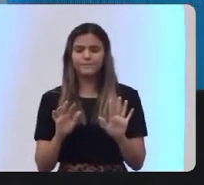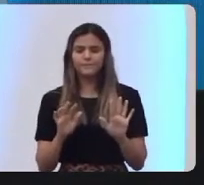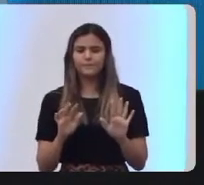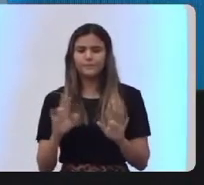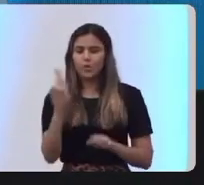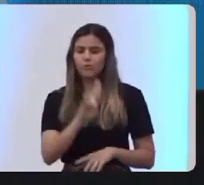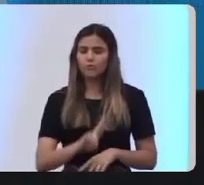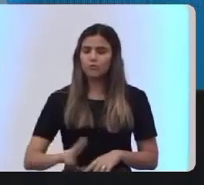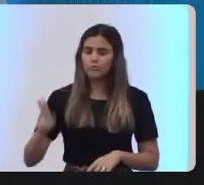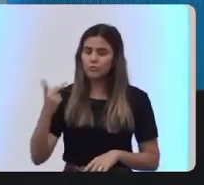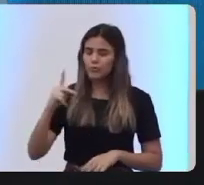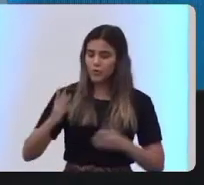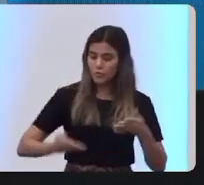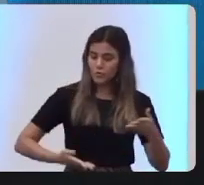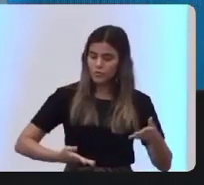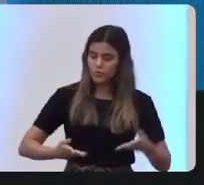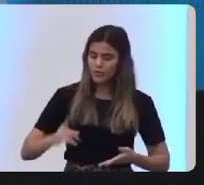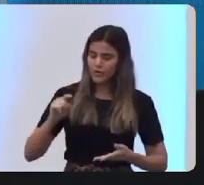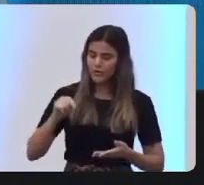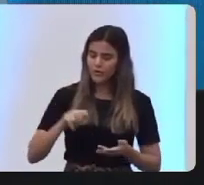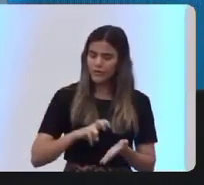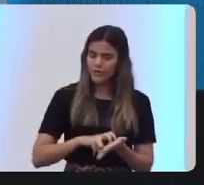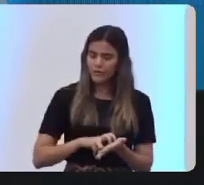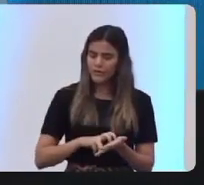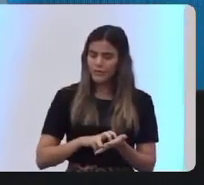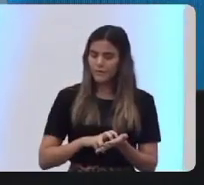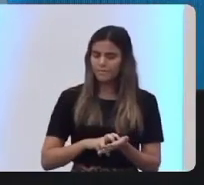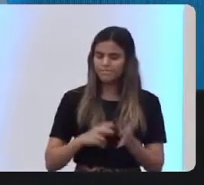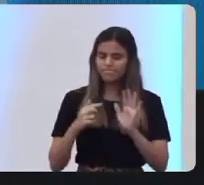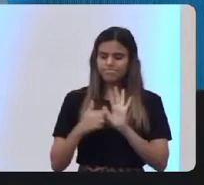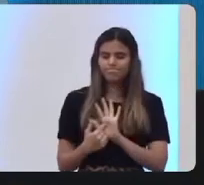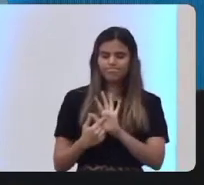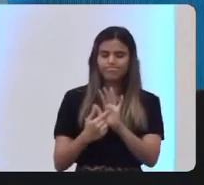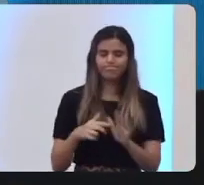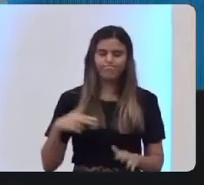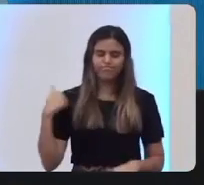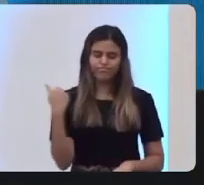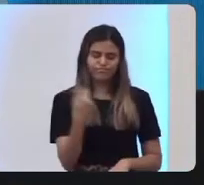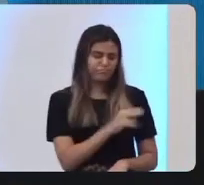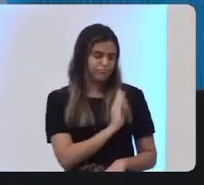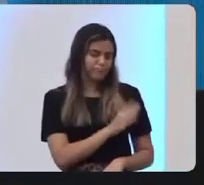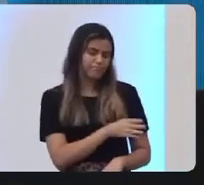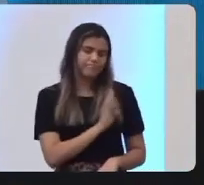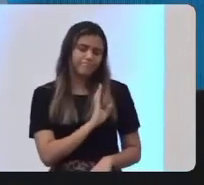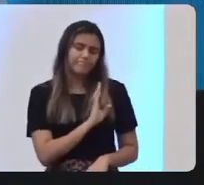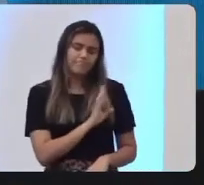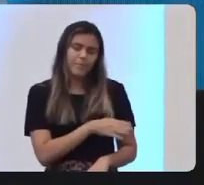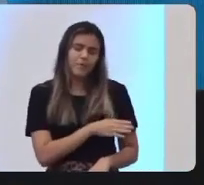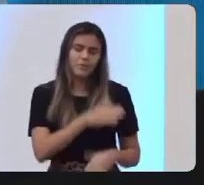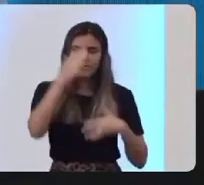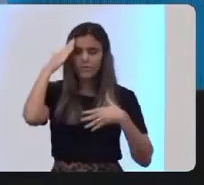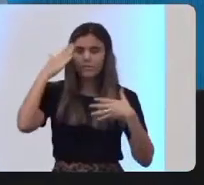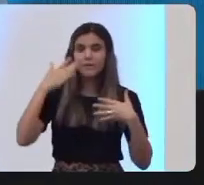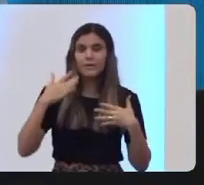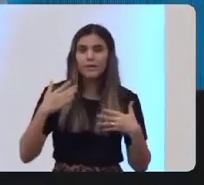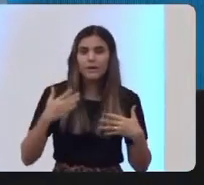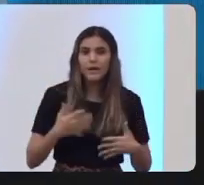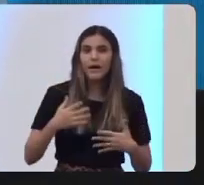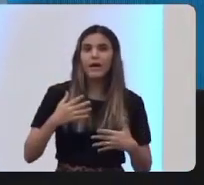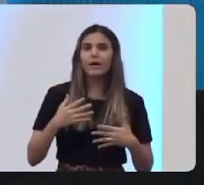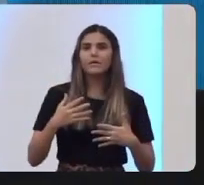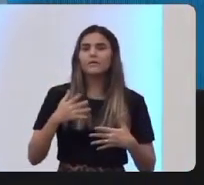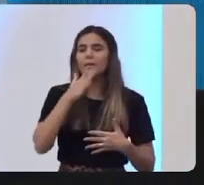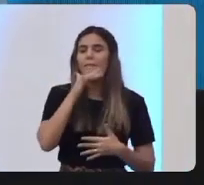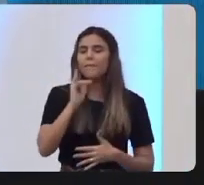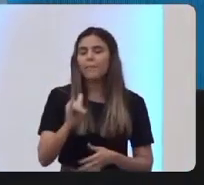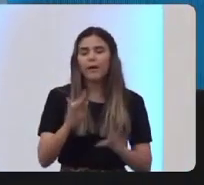o Teu servo nesta manhã, Senhor. Para afalar os nossos corações. Obrigado, Papai dos Céus.